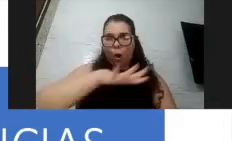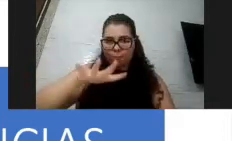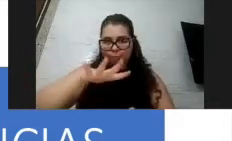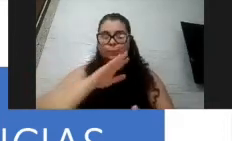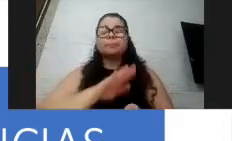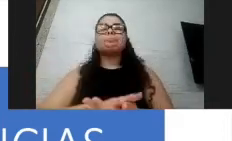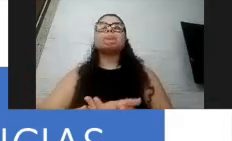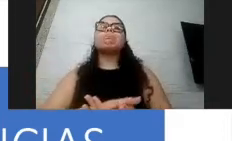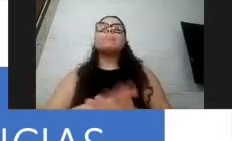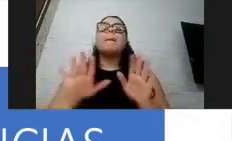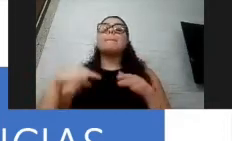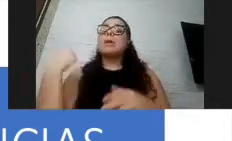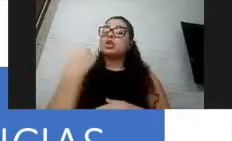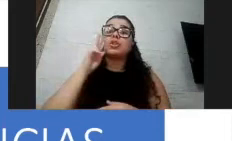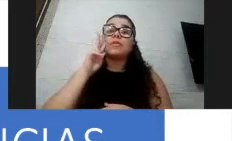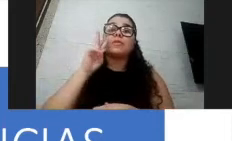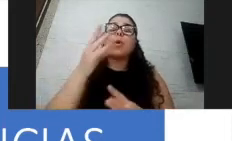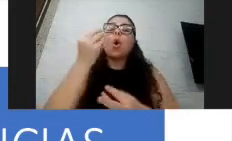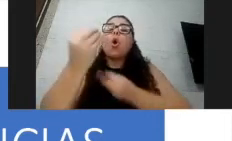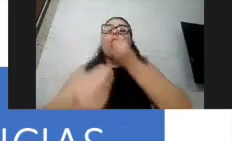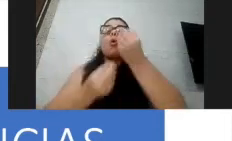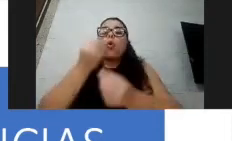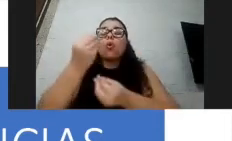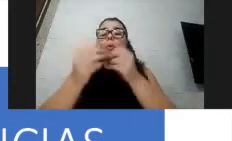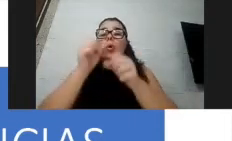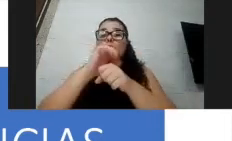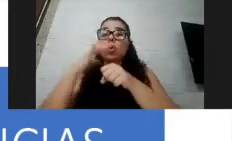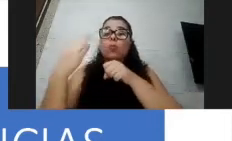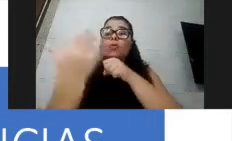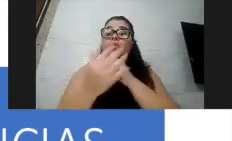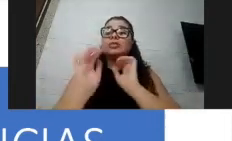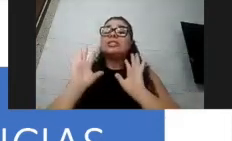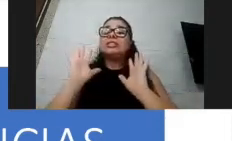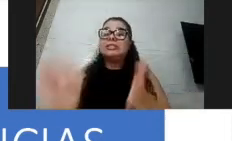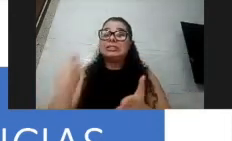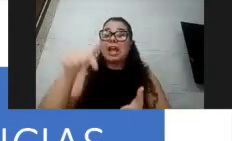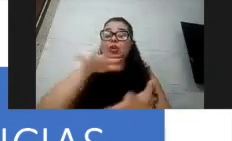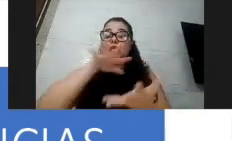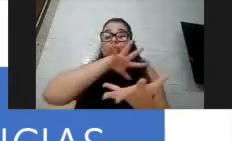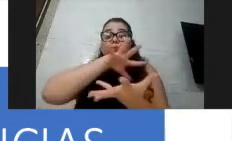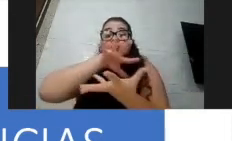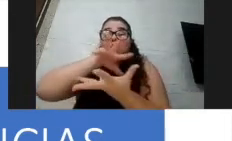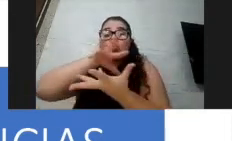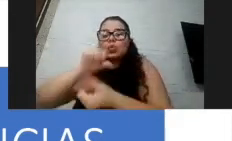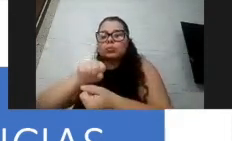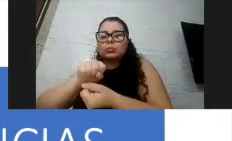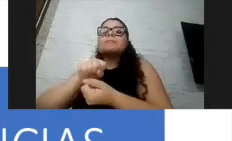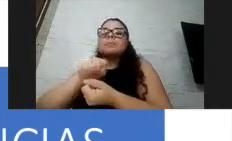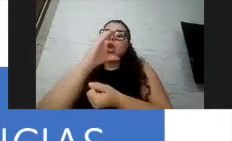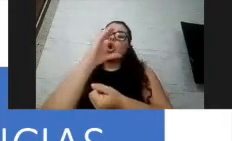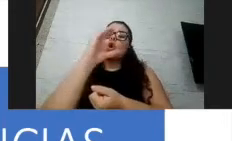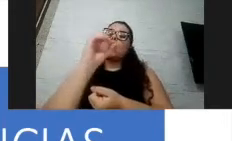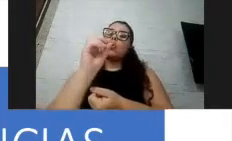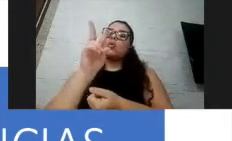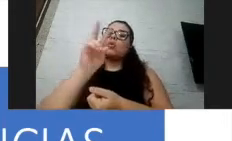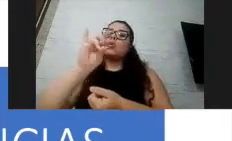COVID no mundo atualmente, a COVID-19 então é o nome que se deu a essa nova doença